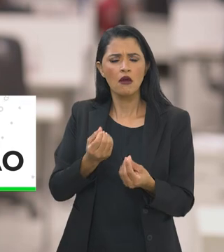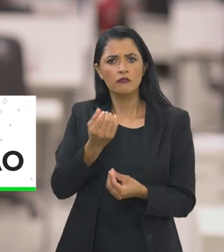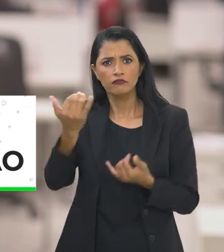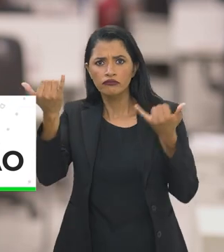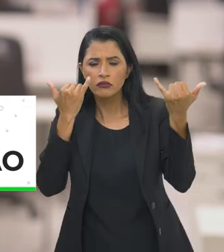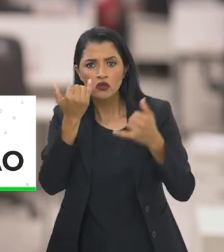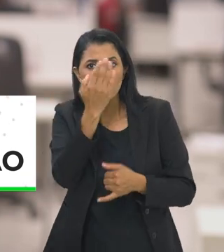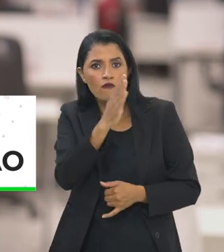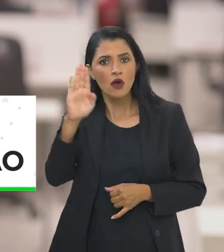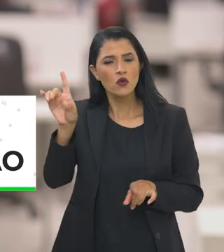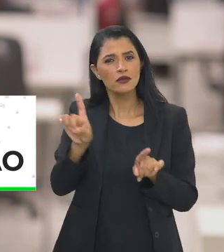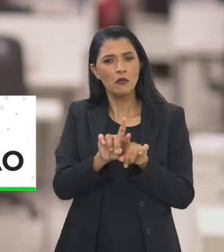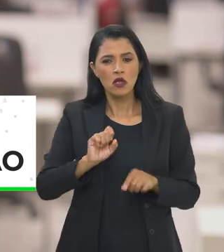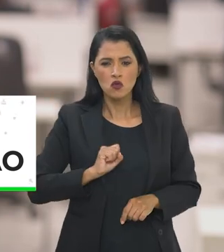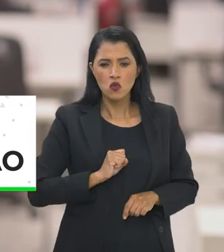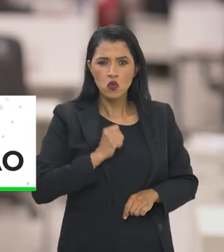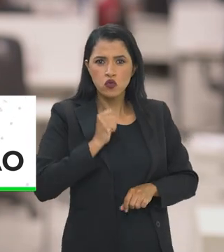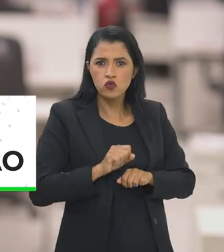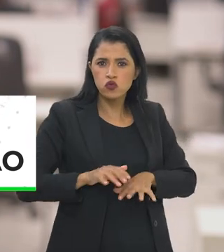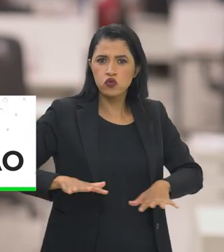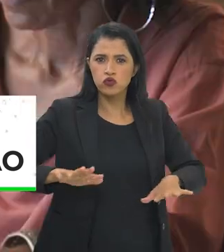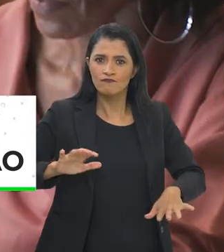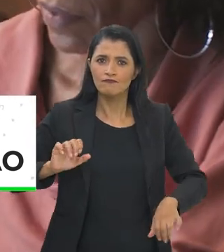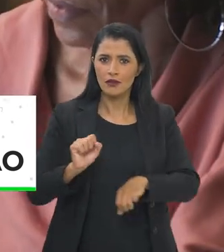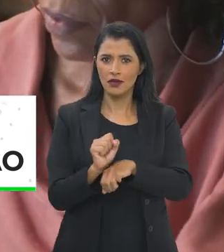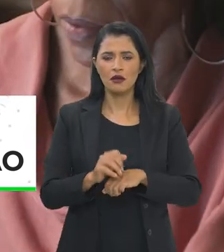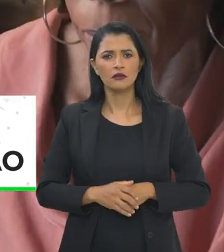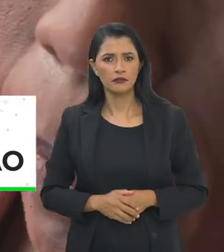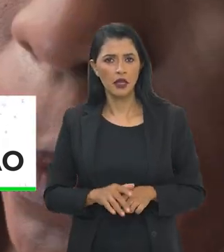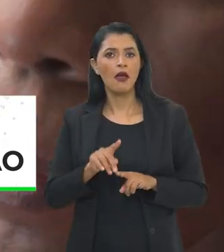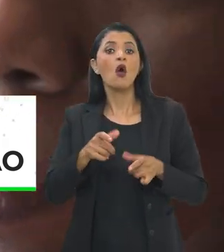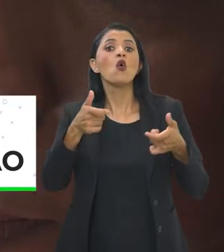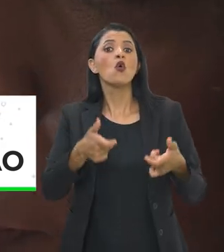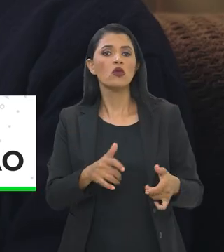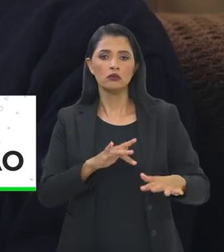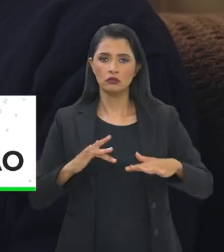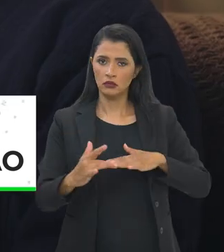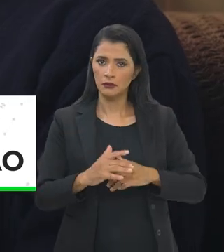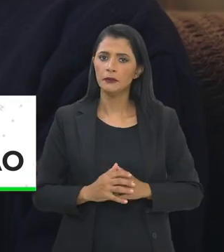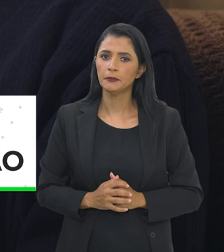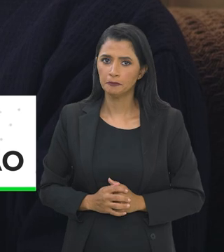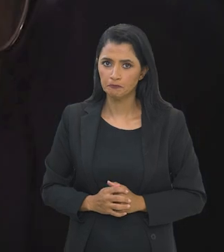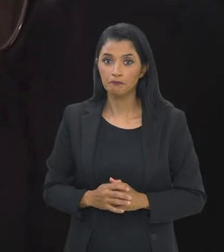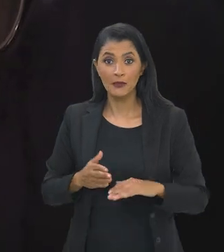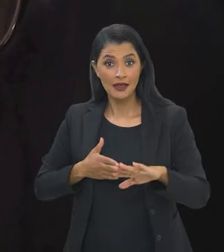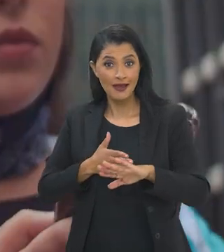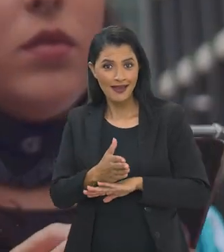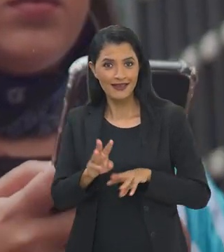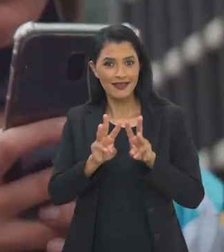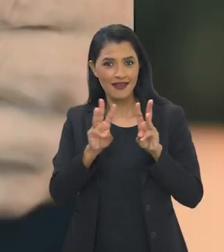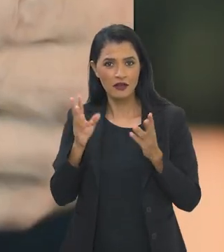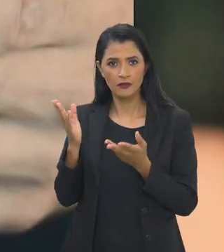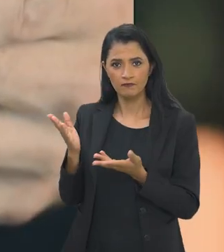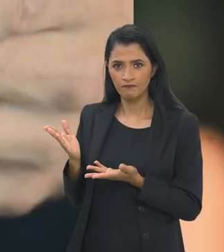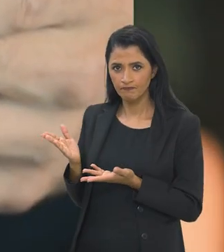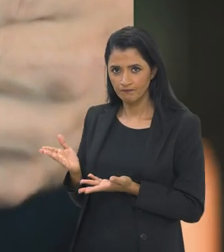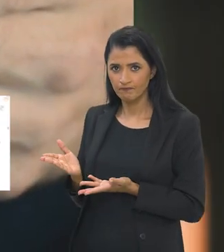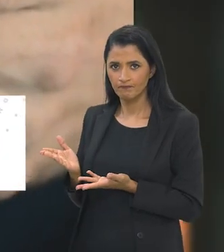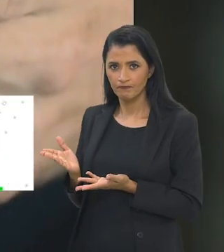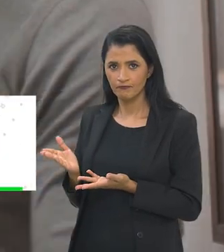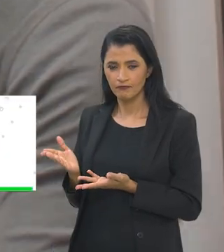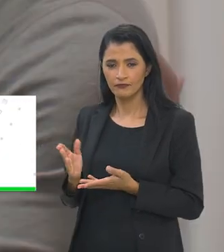frear a desinformação e a disseminação do ódio, sobretudo nas redes sociais. Acesse gov